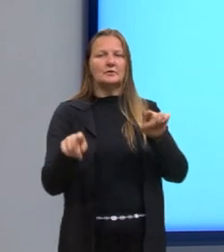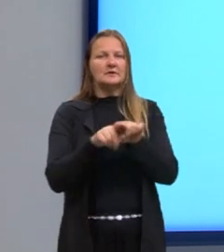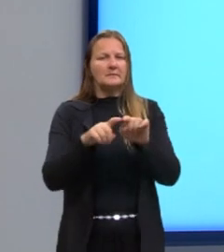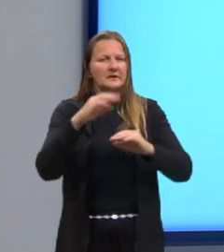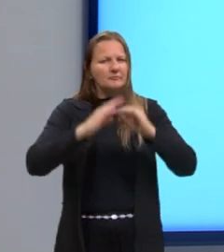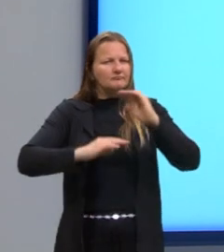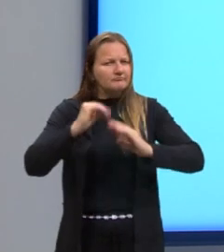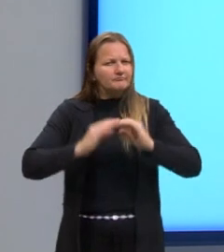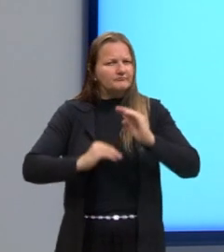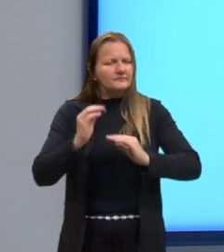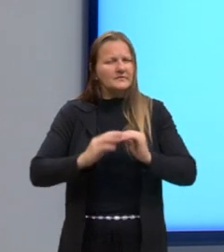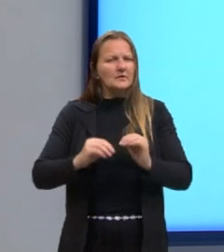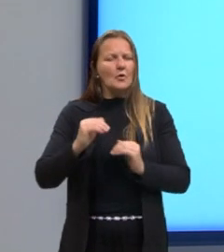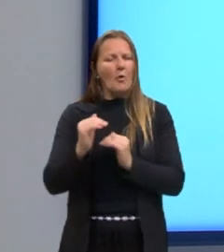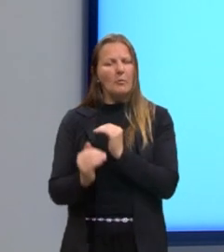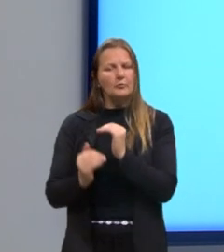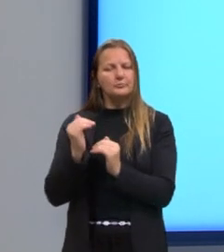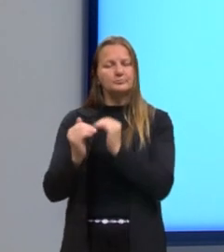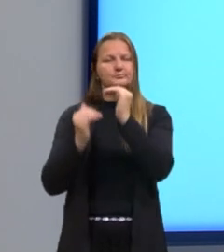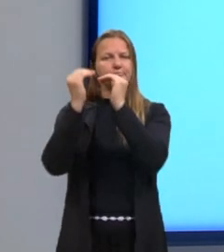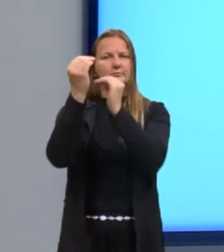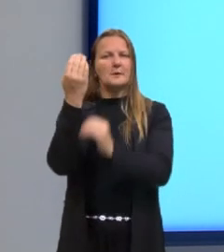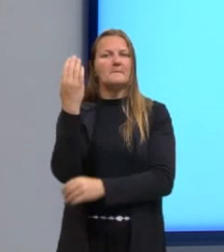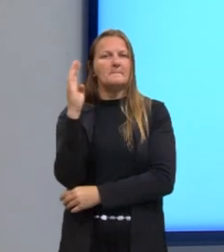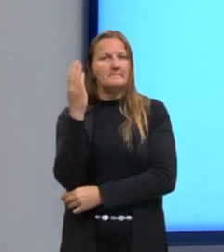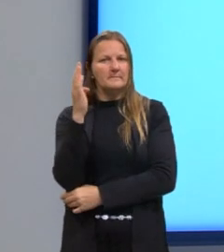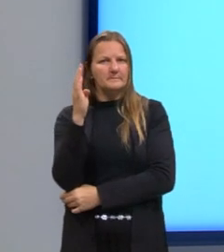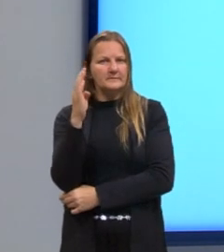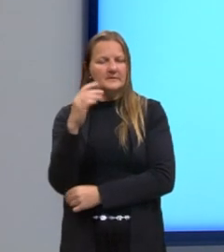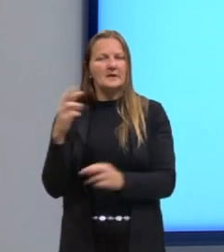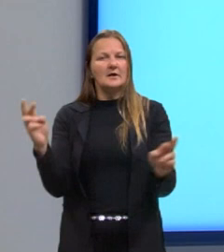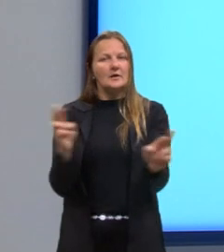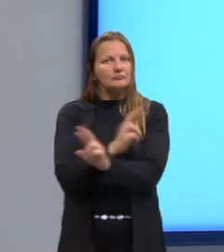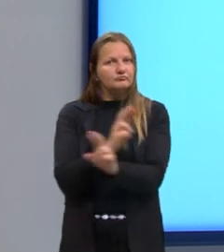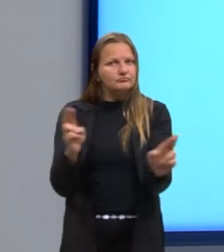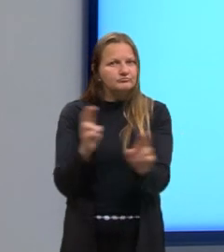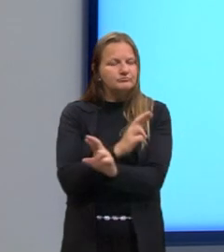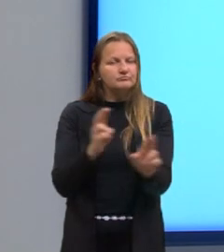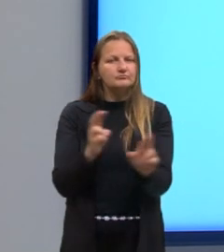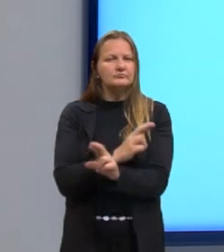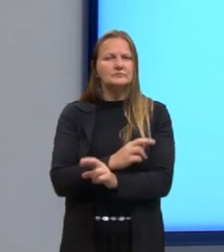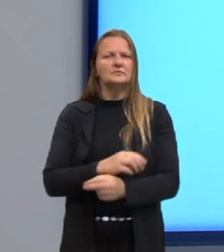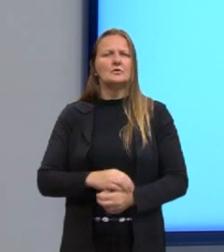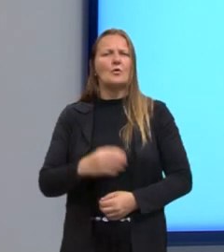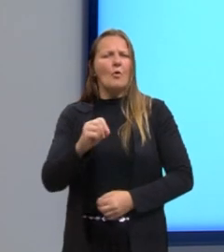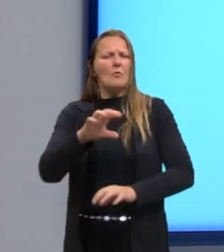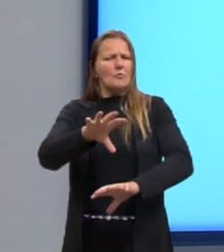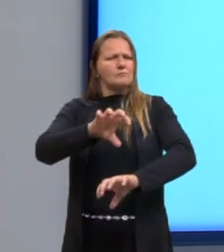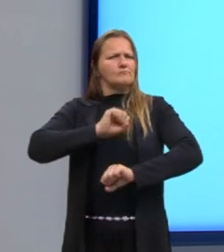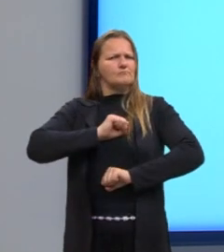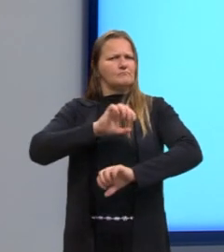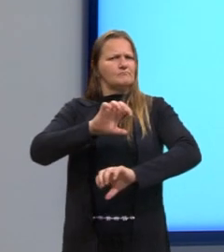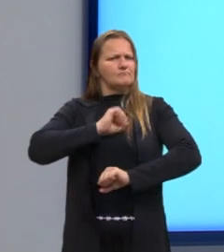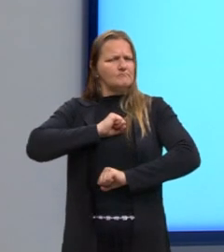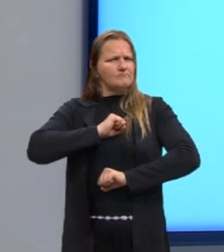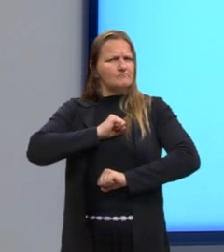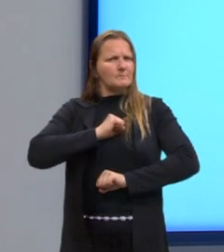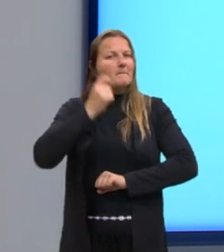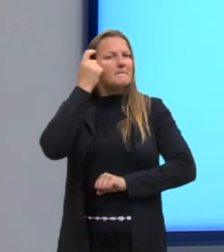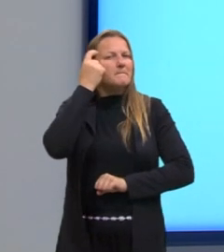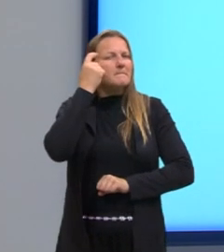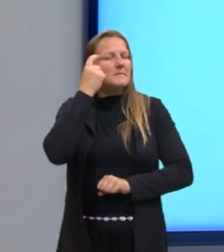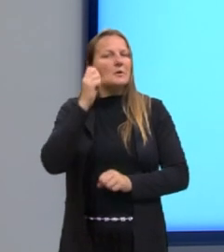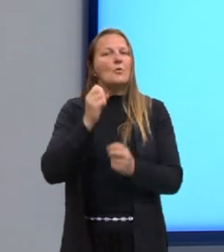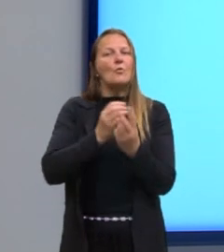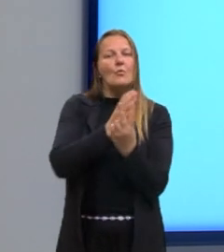princípios de evolução biológica às relações do tipo patógeno hospedeiro, qual dos